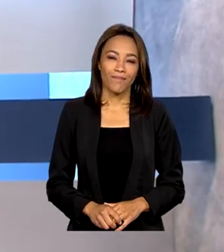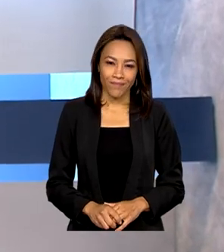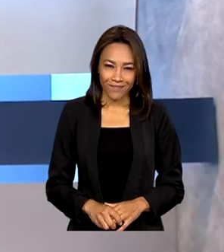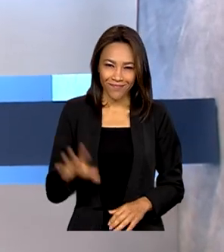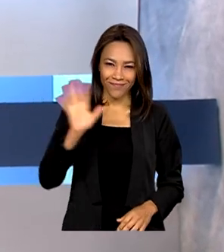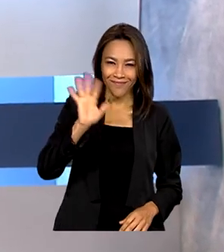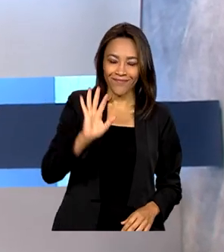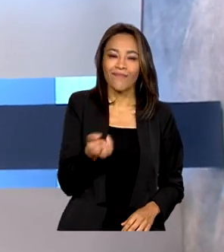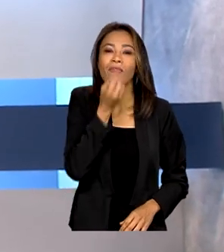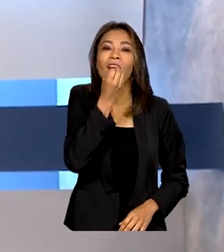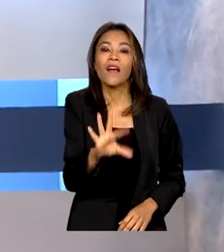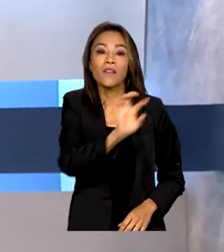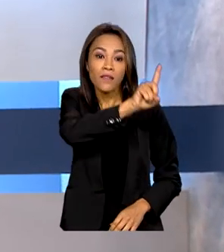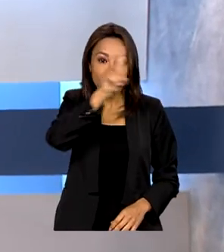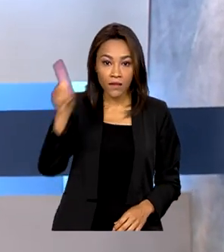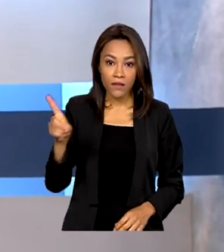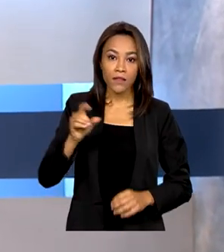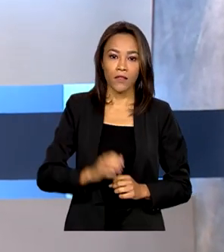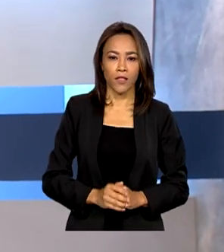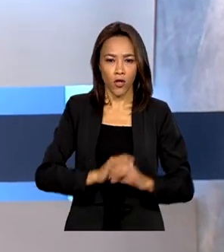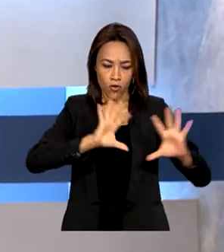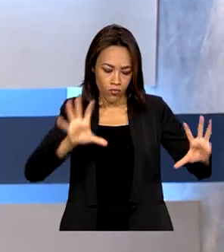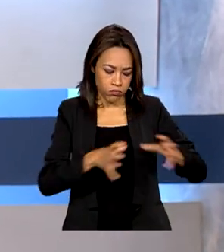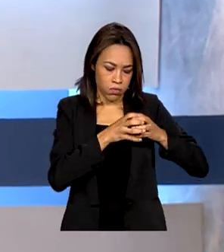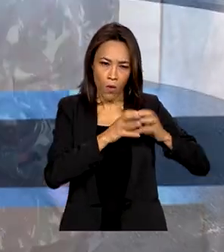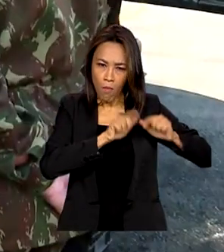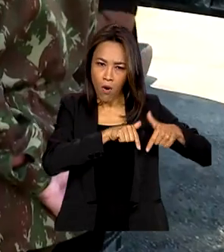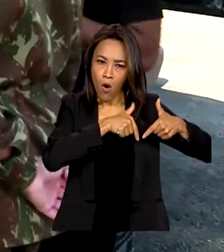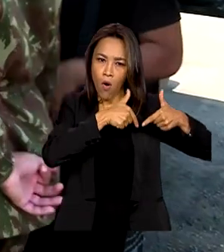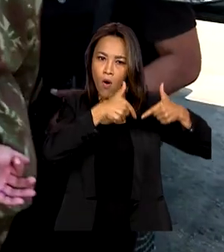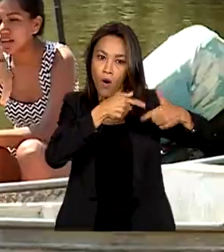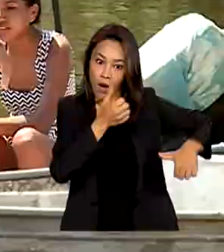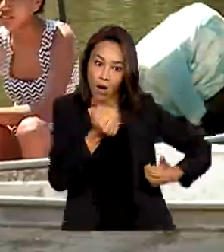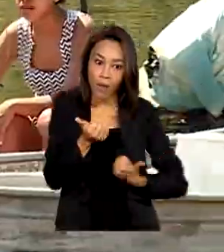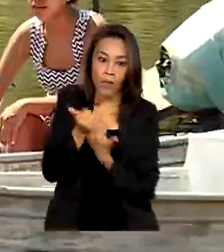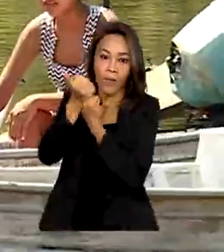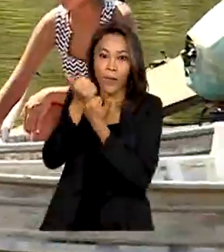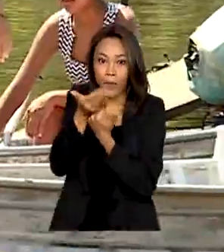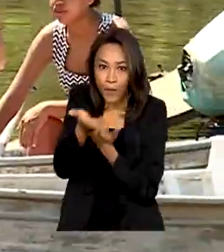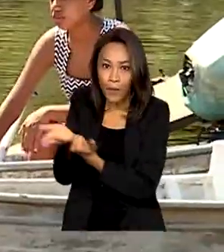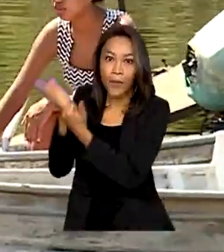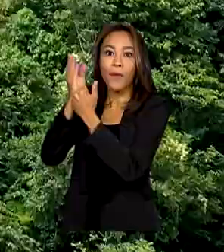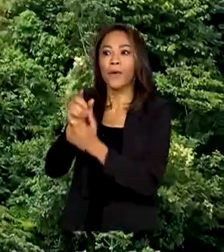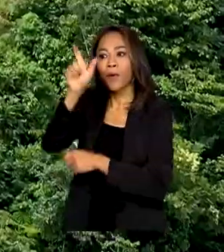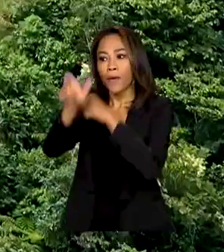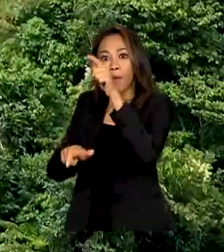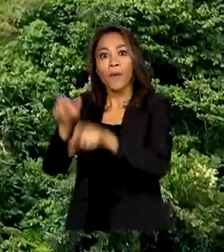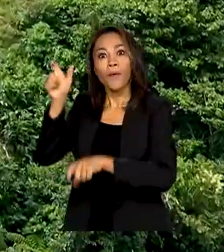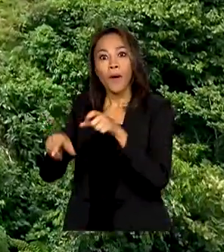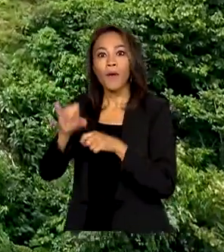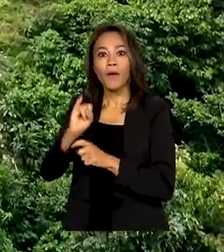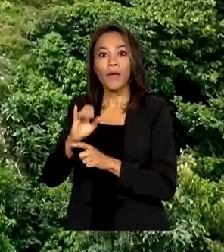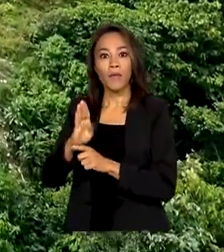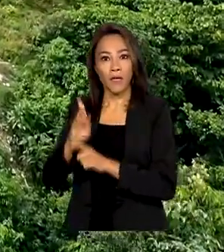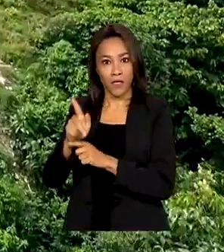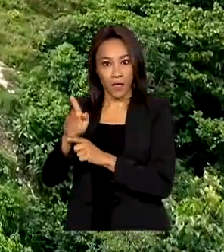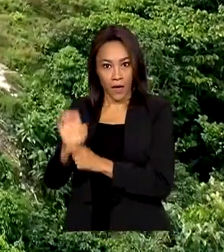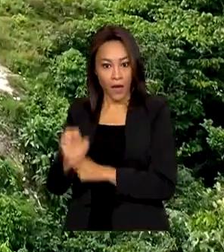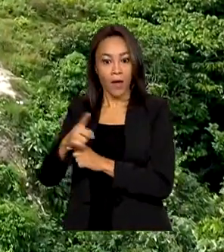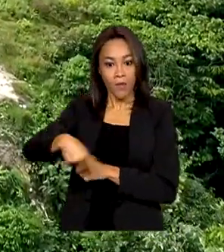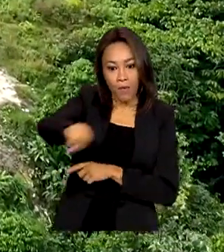Olá, bom dia! Força Tarefa vai dar apoio logístico ao IBGE para censo da população